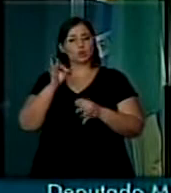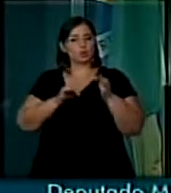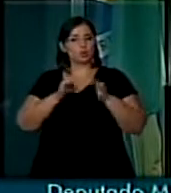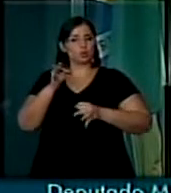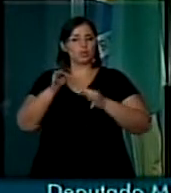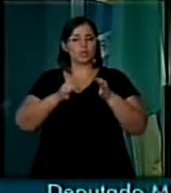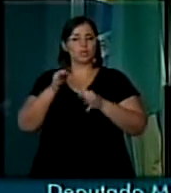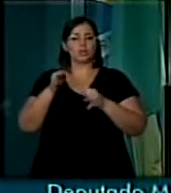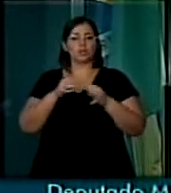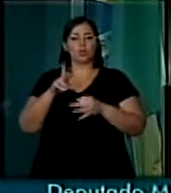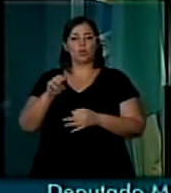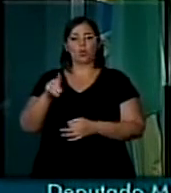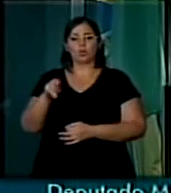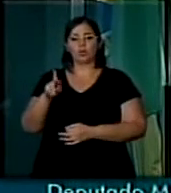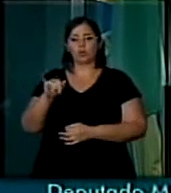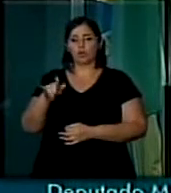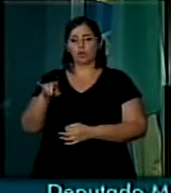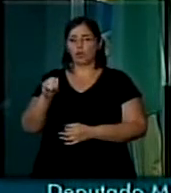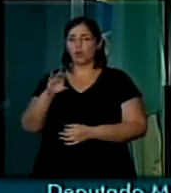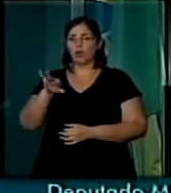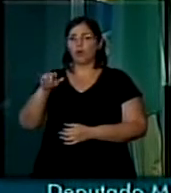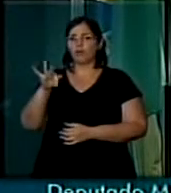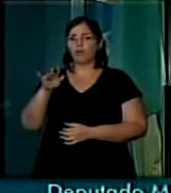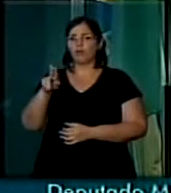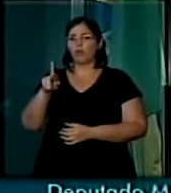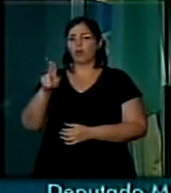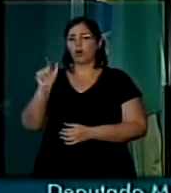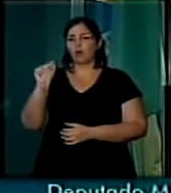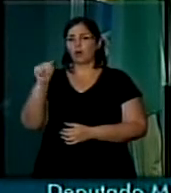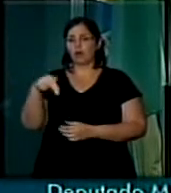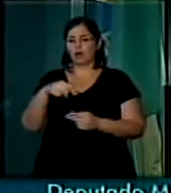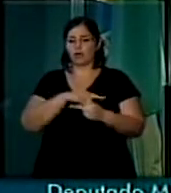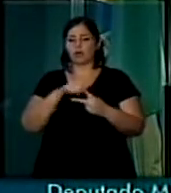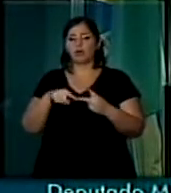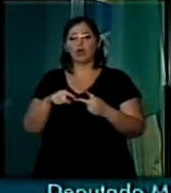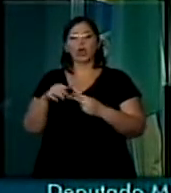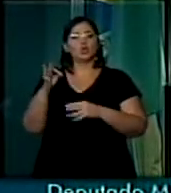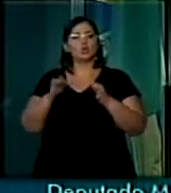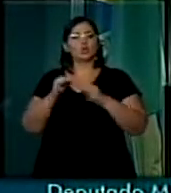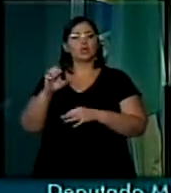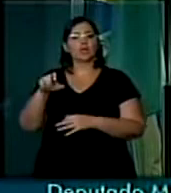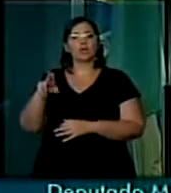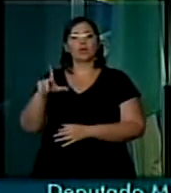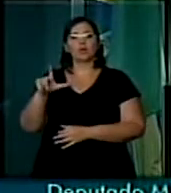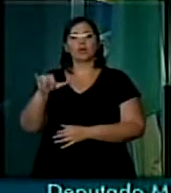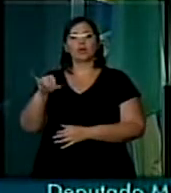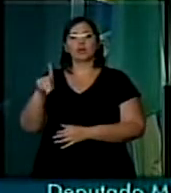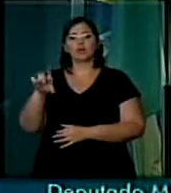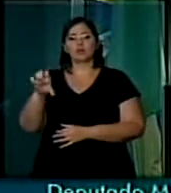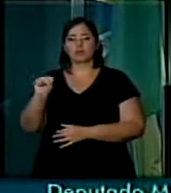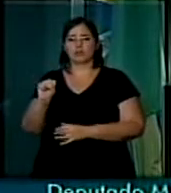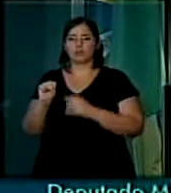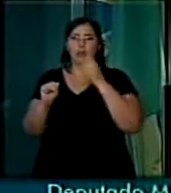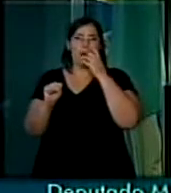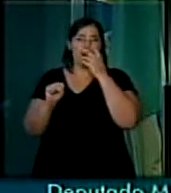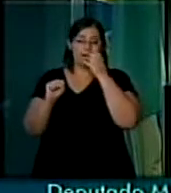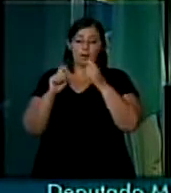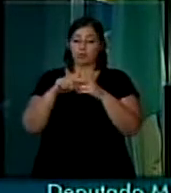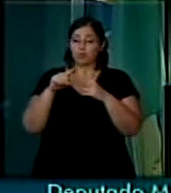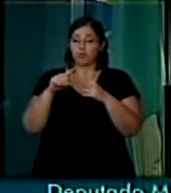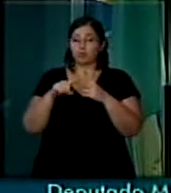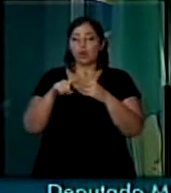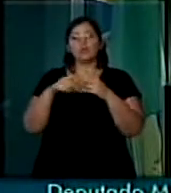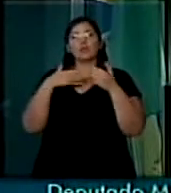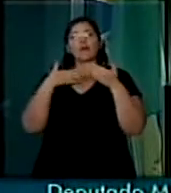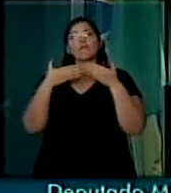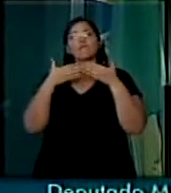Rodrigo Furlan e o doutor juiz Eclildos Dario, eles que estão à frente, do